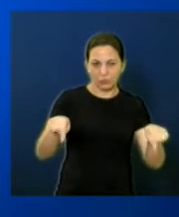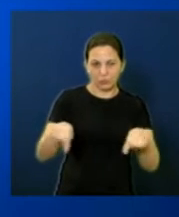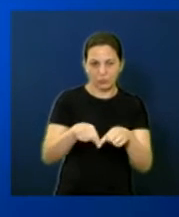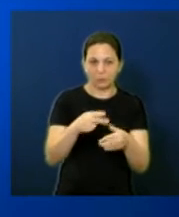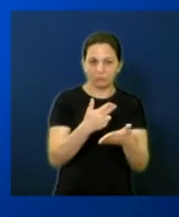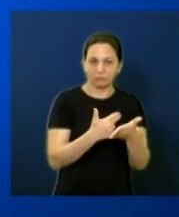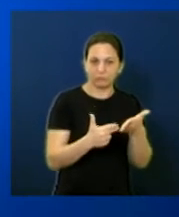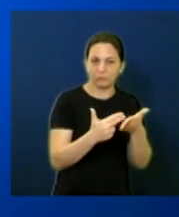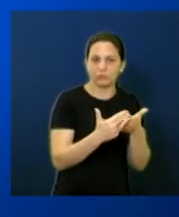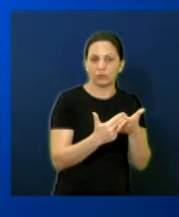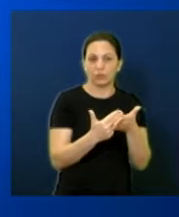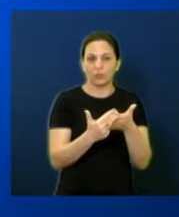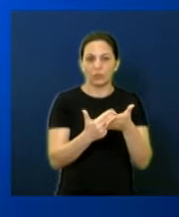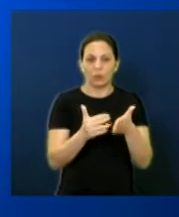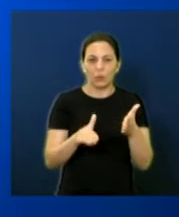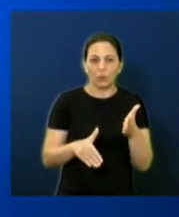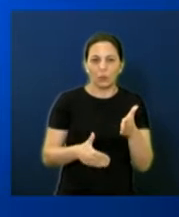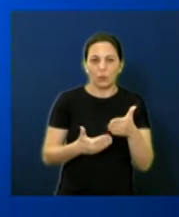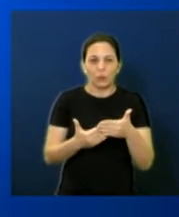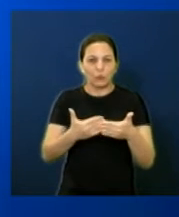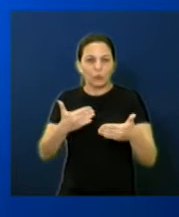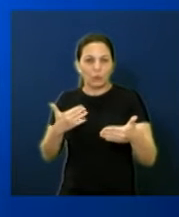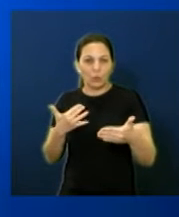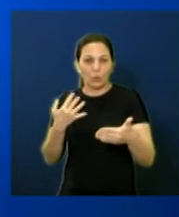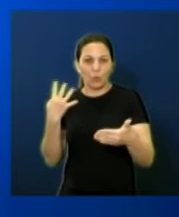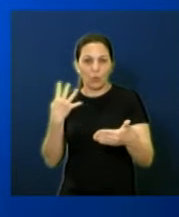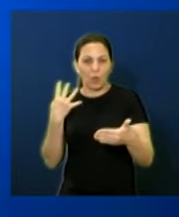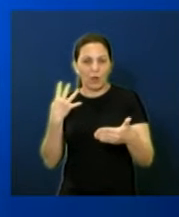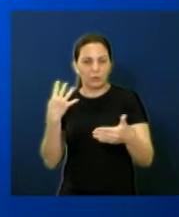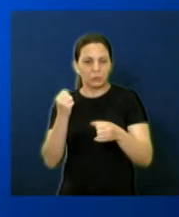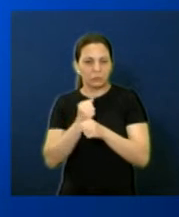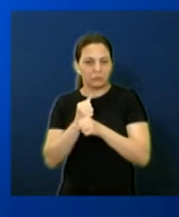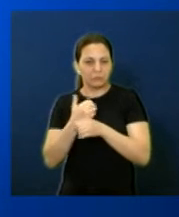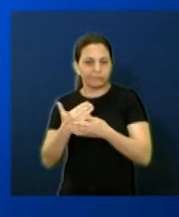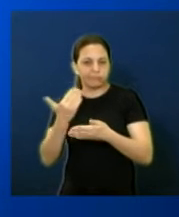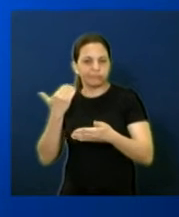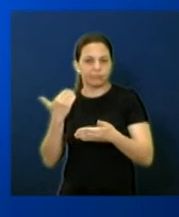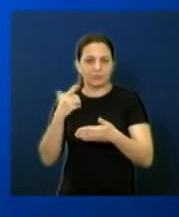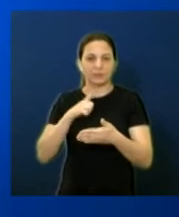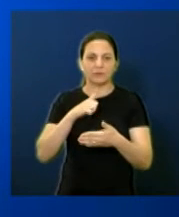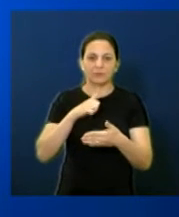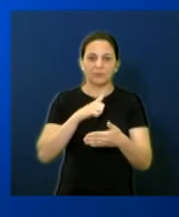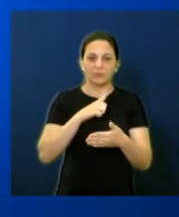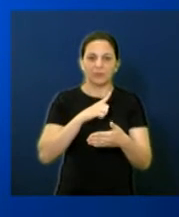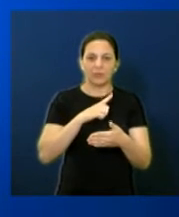projetos urbanos nos últimos quatro anos, torna-se